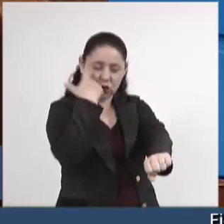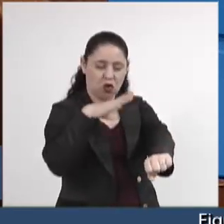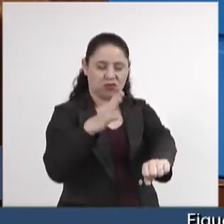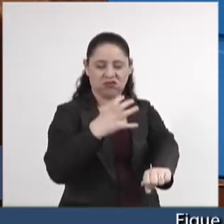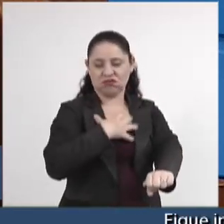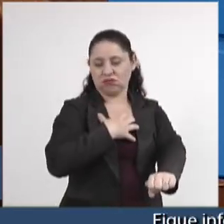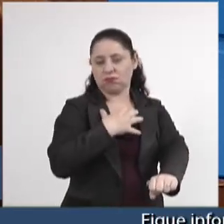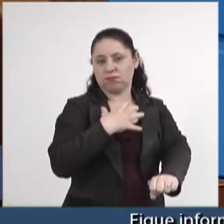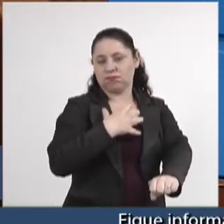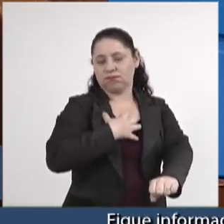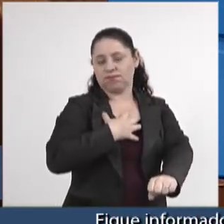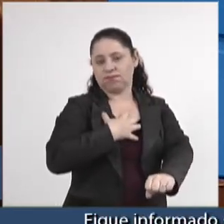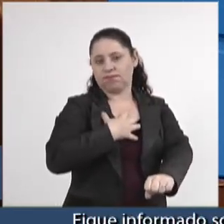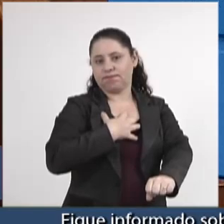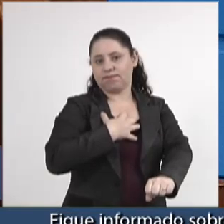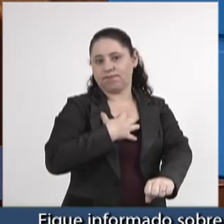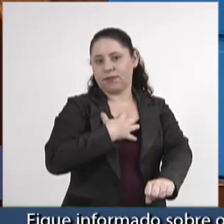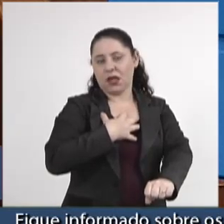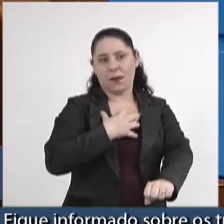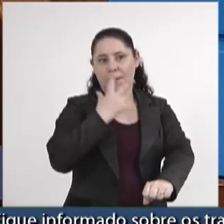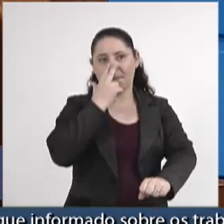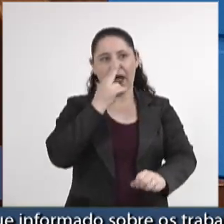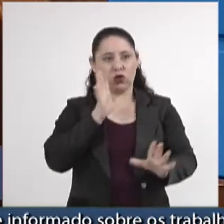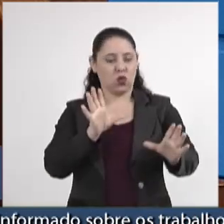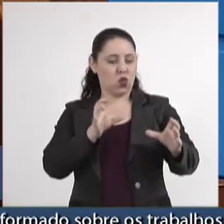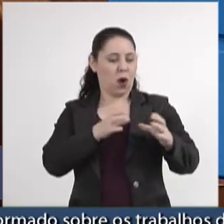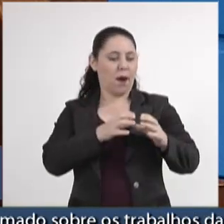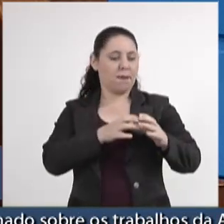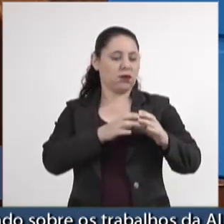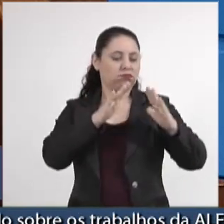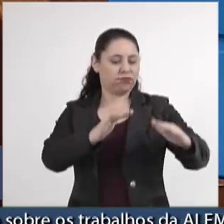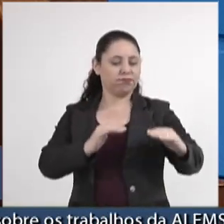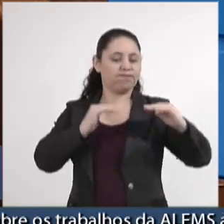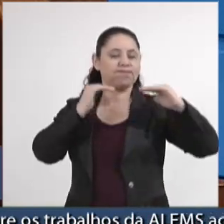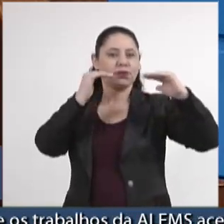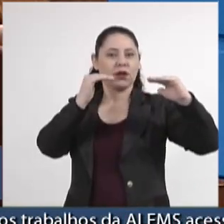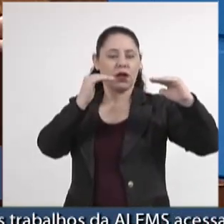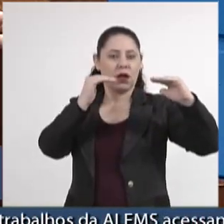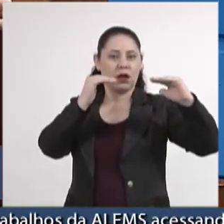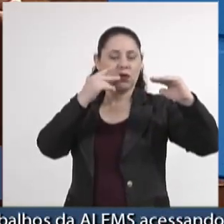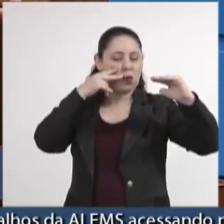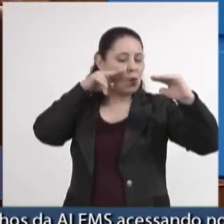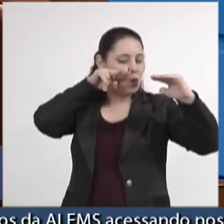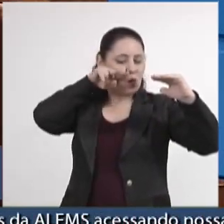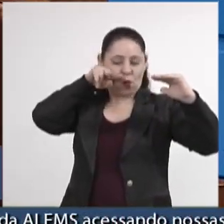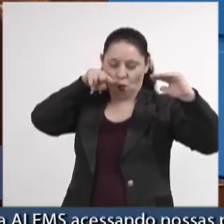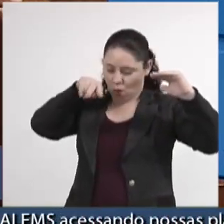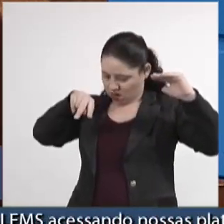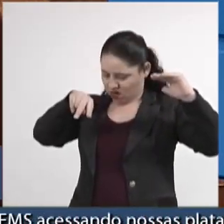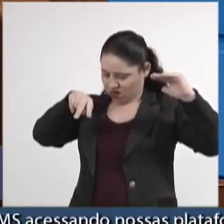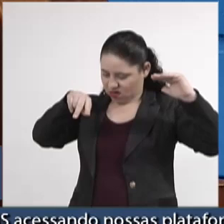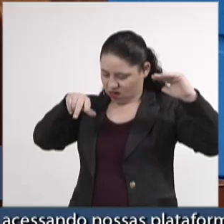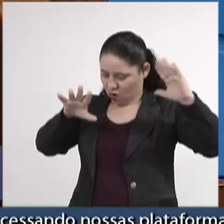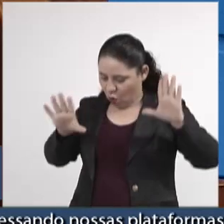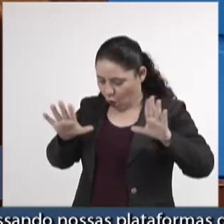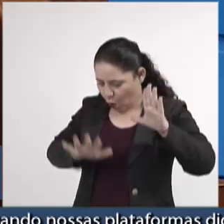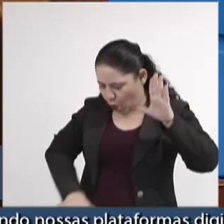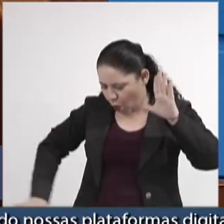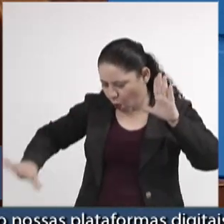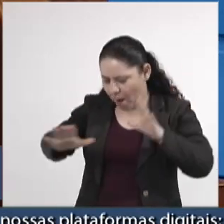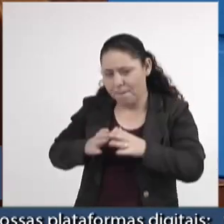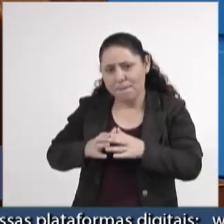sentir um segmento superior e olha para a grande